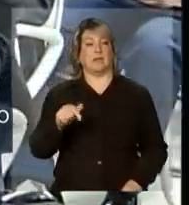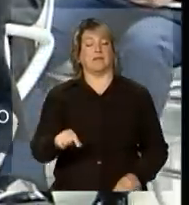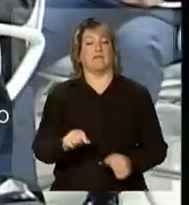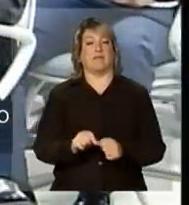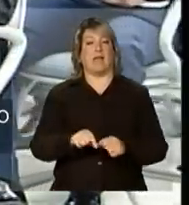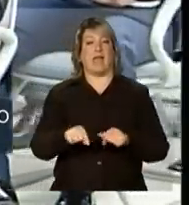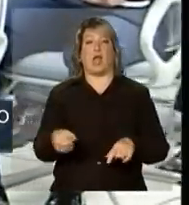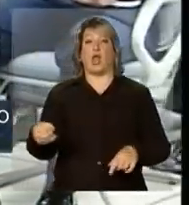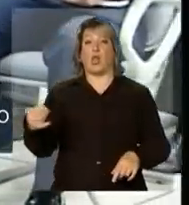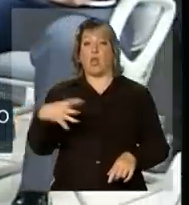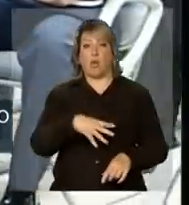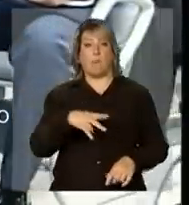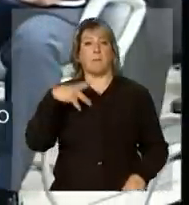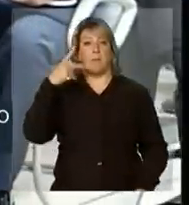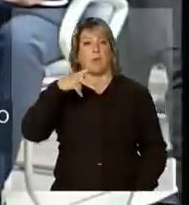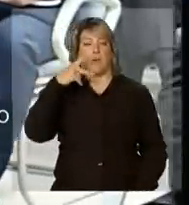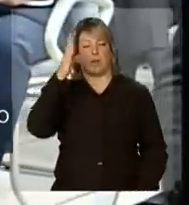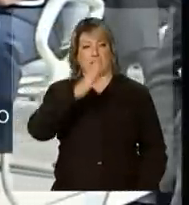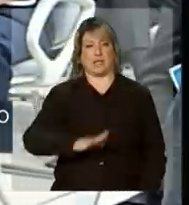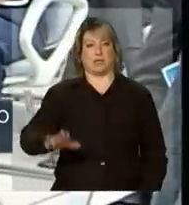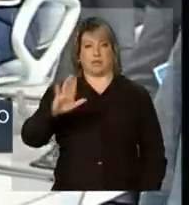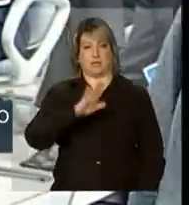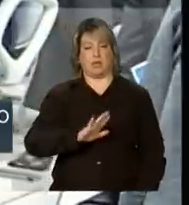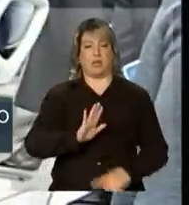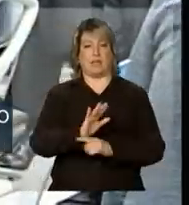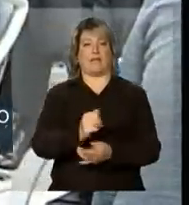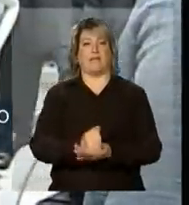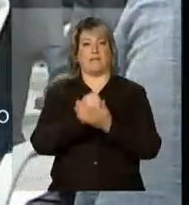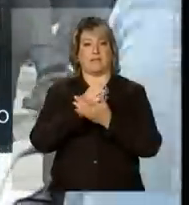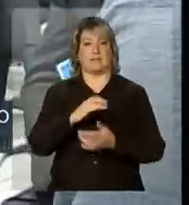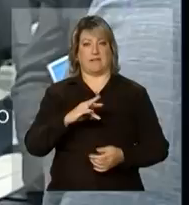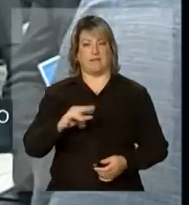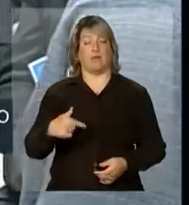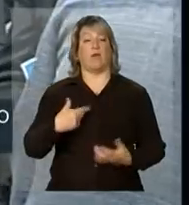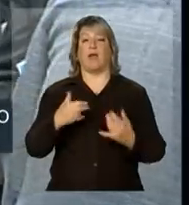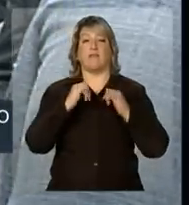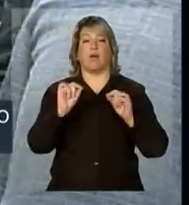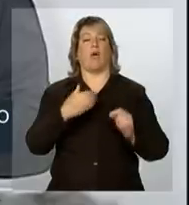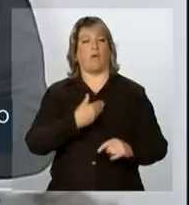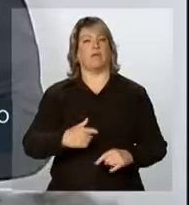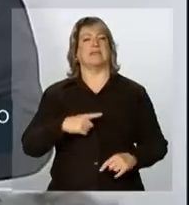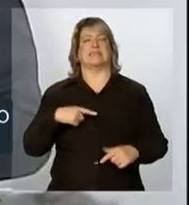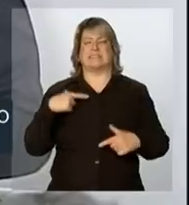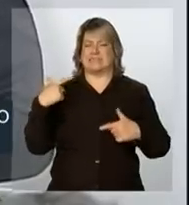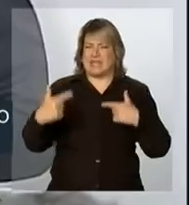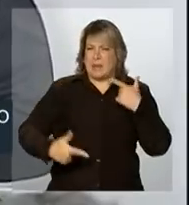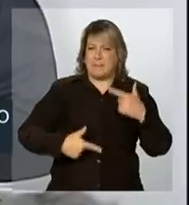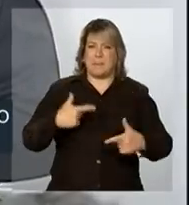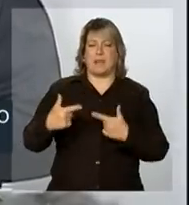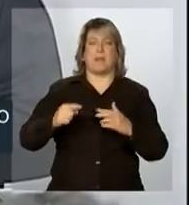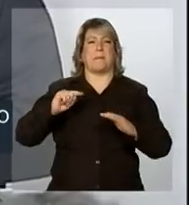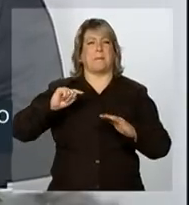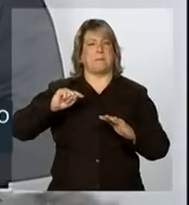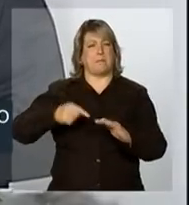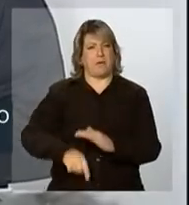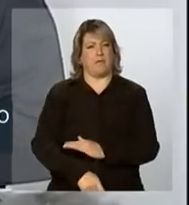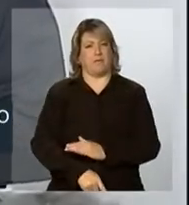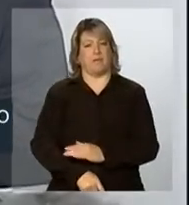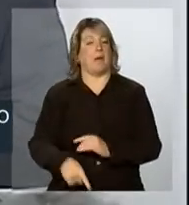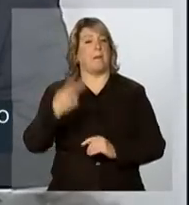nova política nacional de defesa civil, queria destacar que o governo tem trabalhado intensamente para